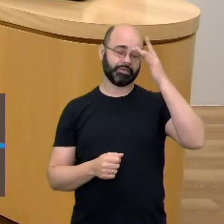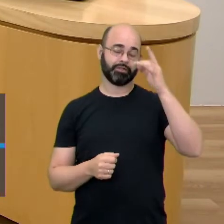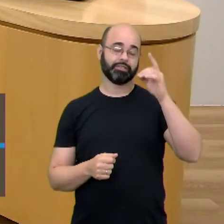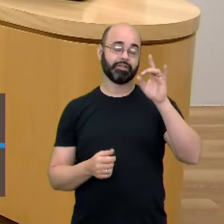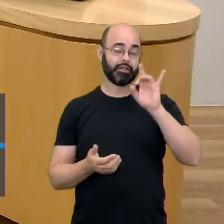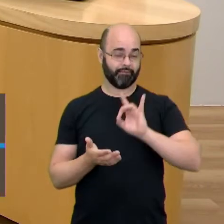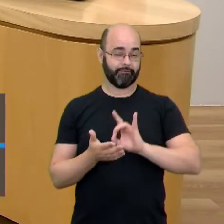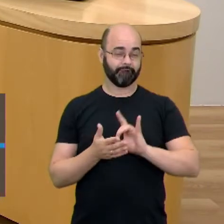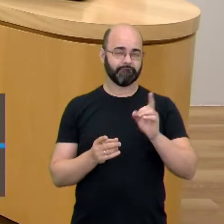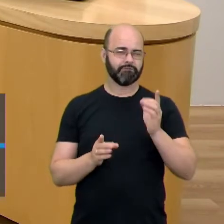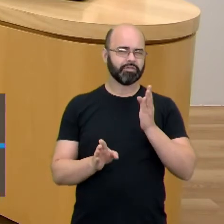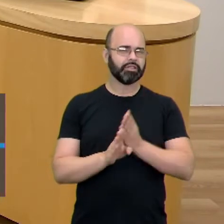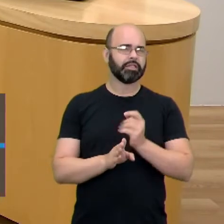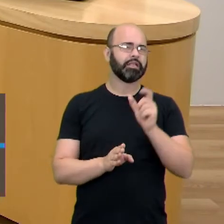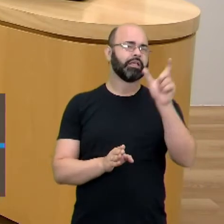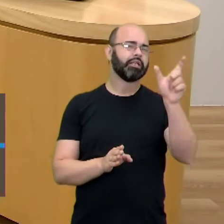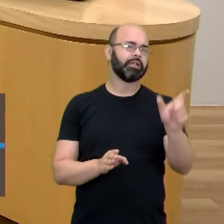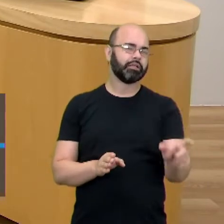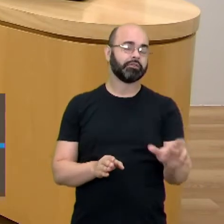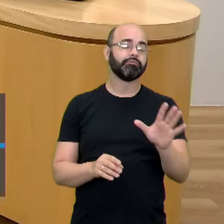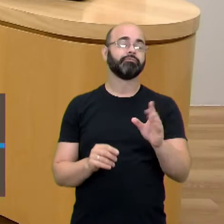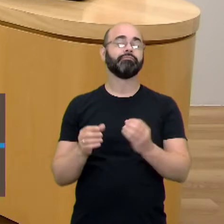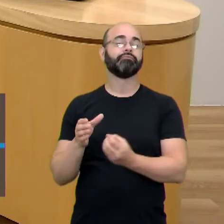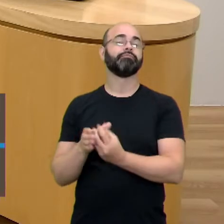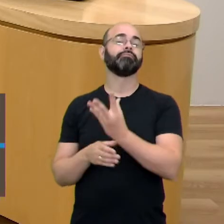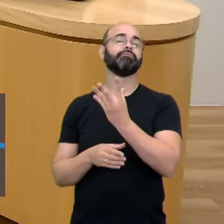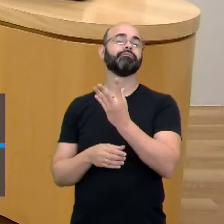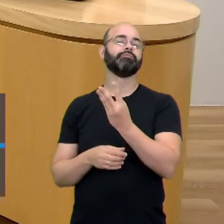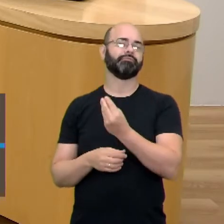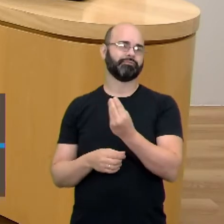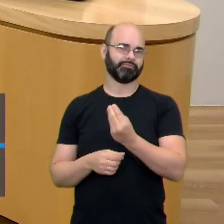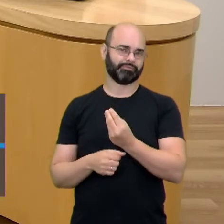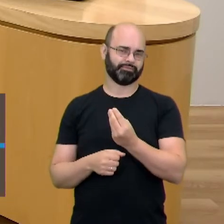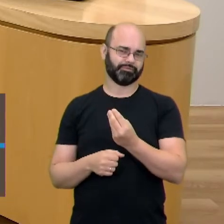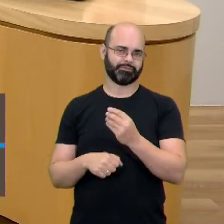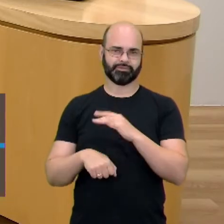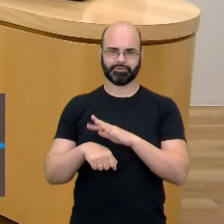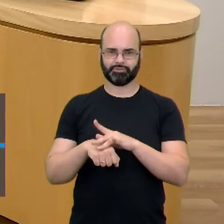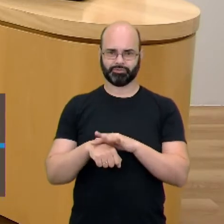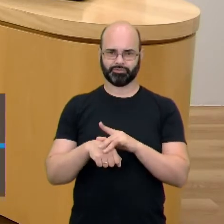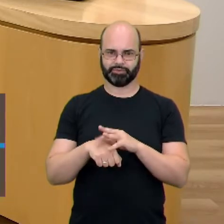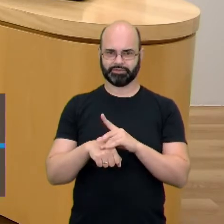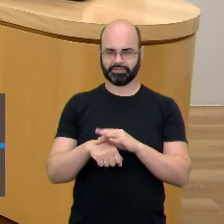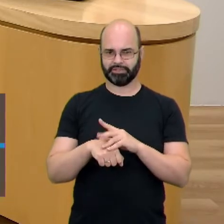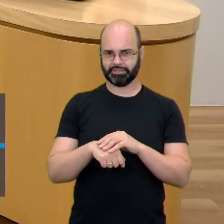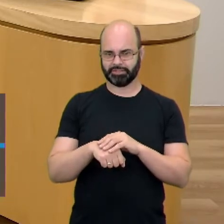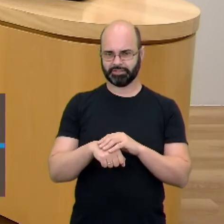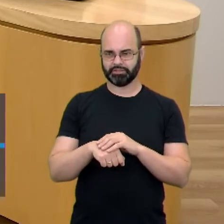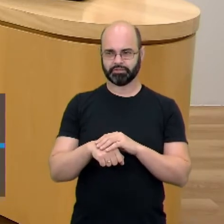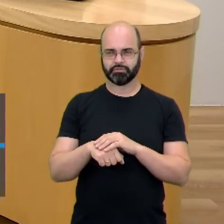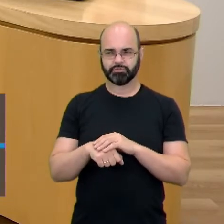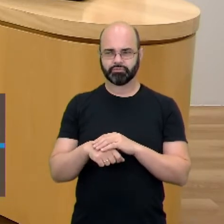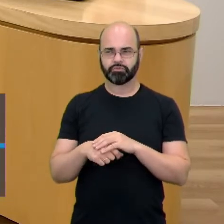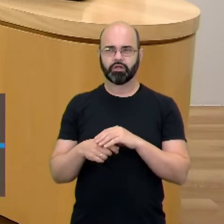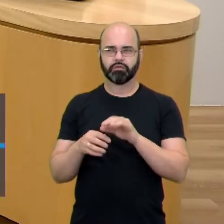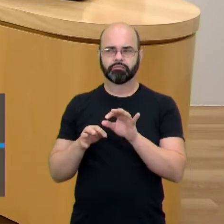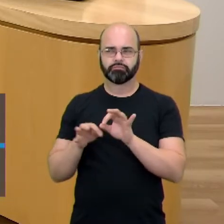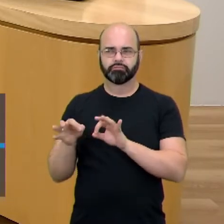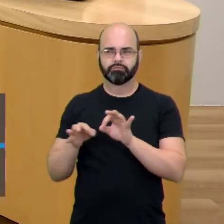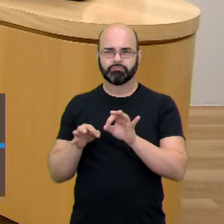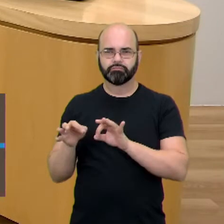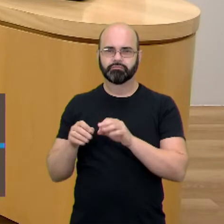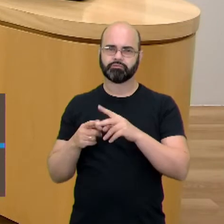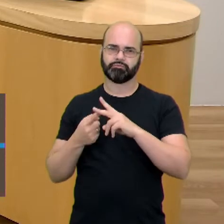e sim a origem de uma doença para poder corrigi-la. E por que a gente está